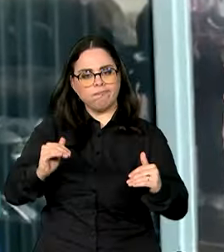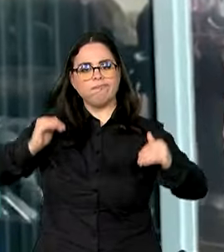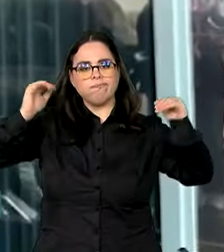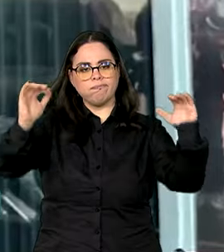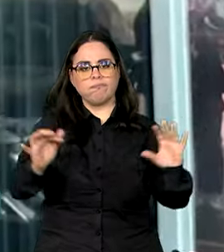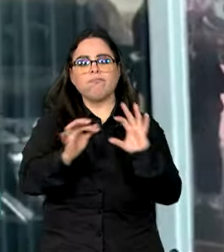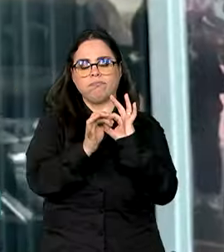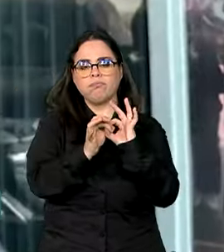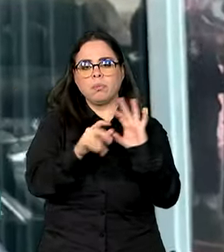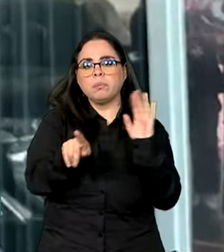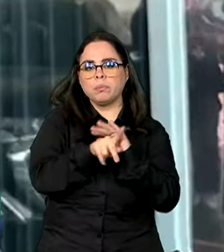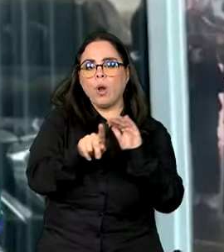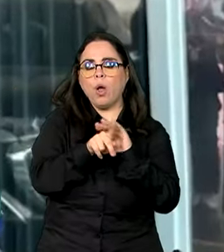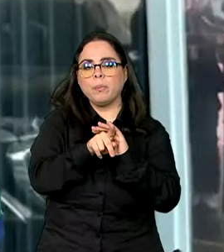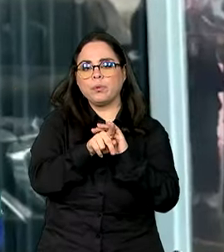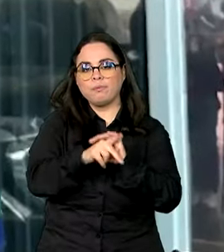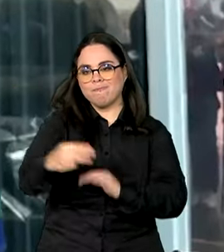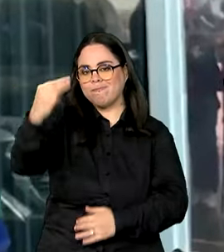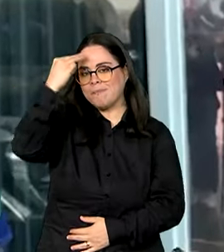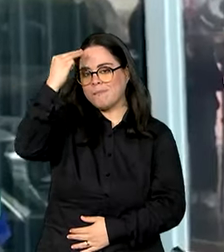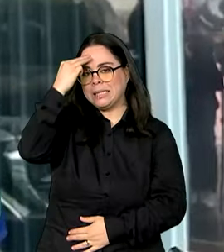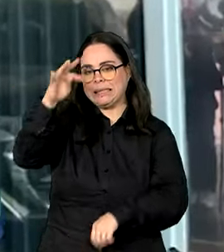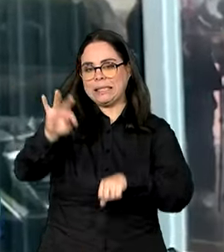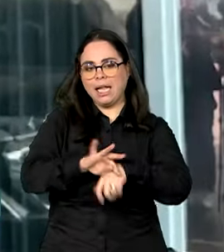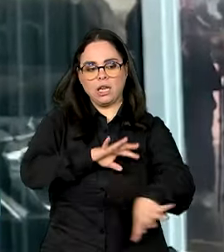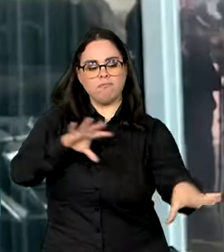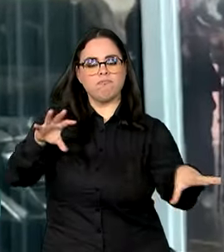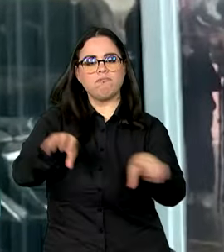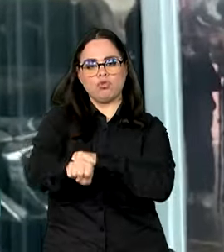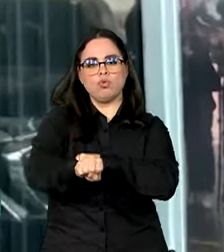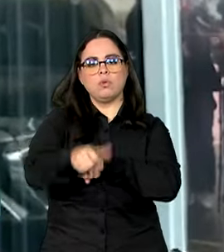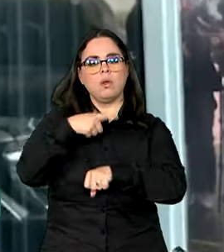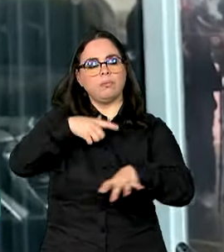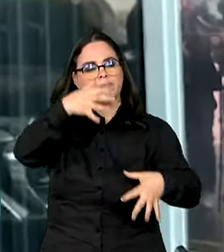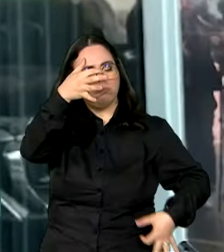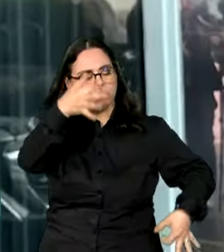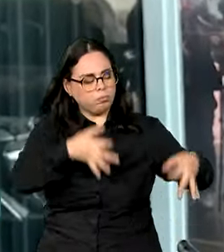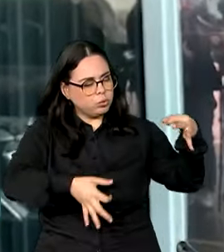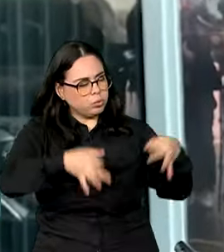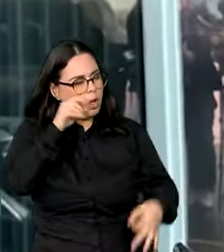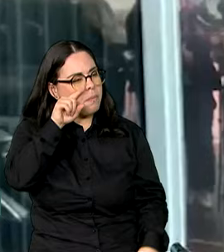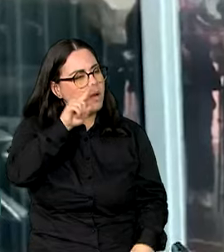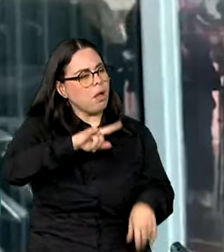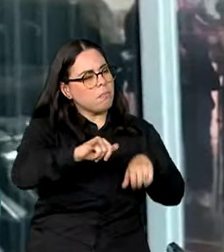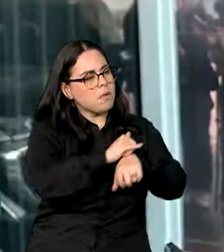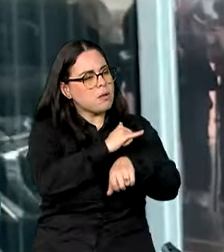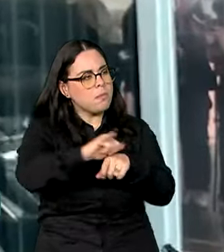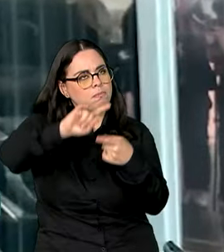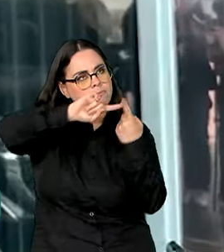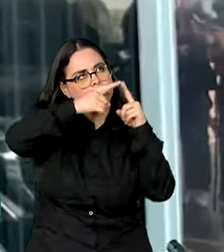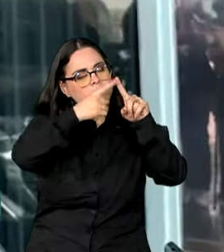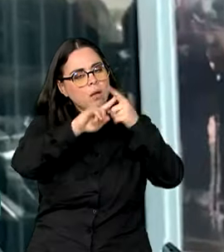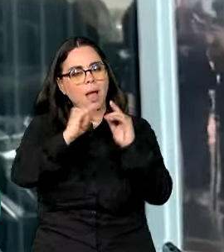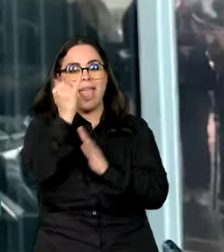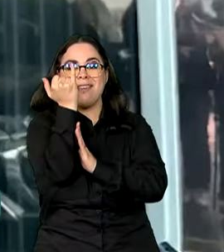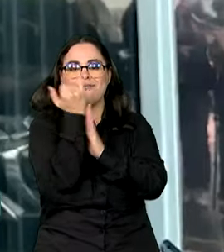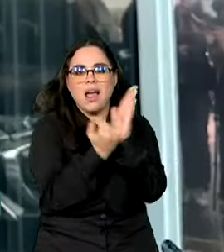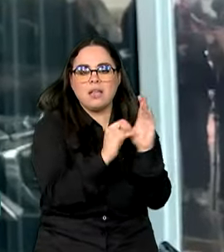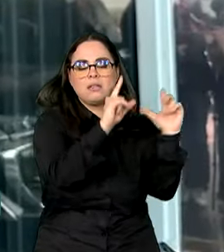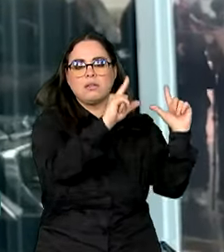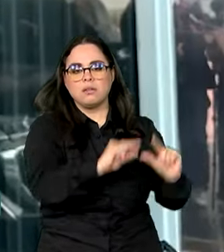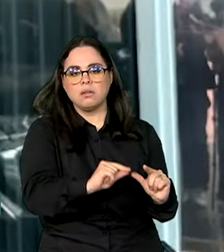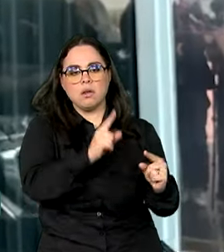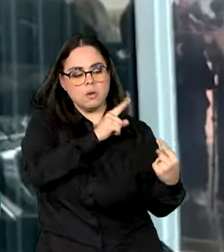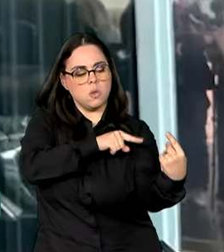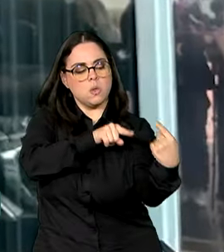maturidade técnica para julgar a melhor estratégia de combater a inflação, trazê-la